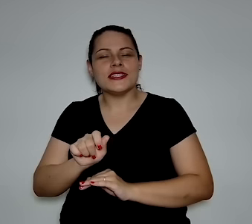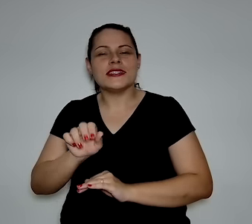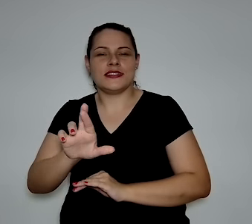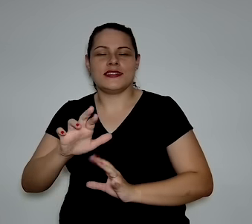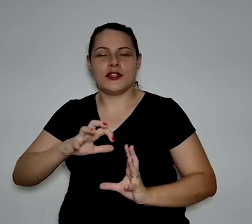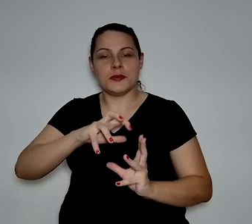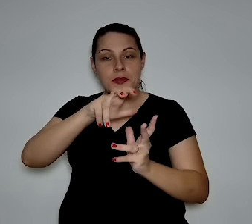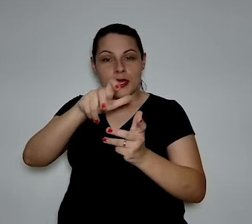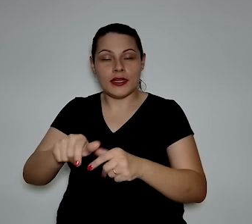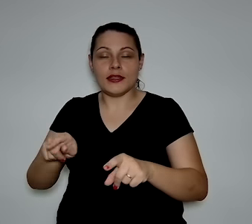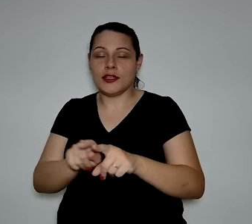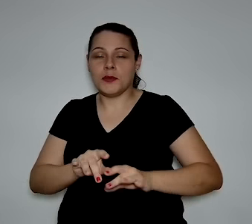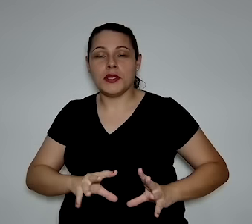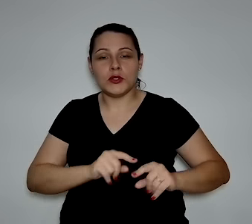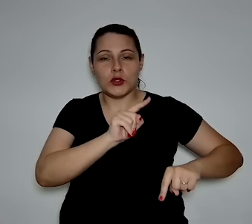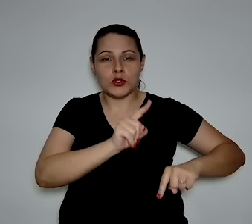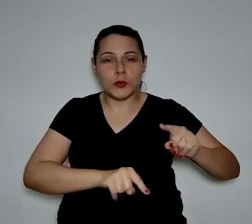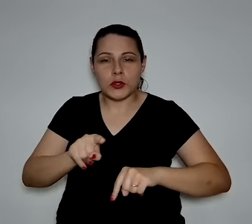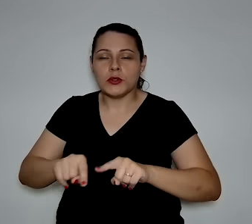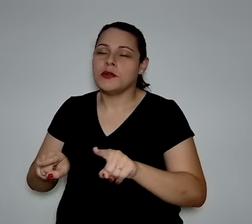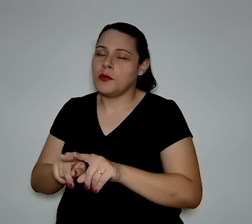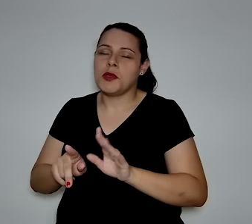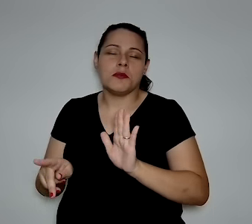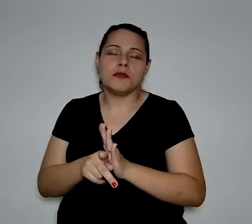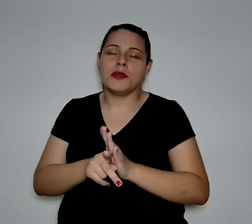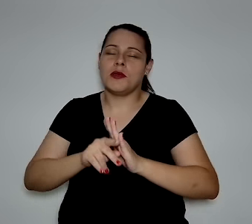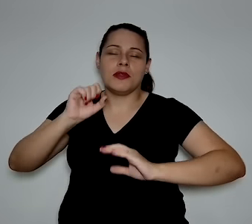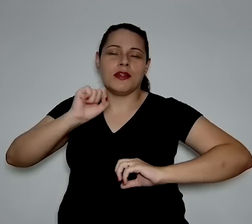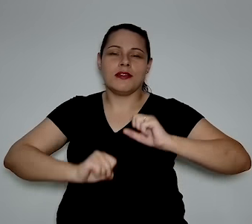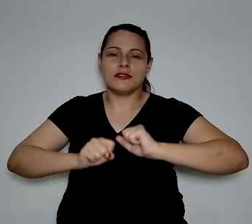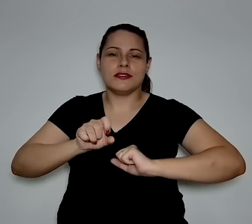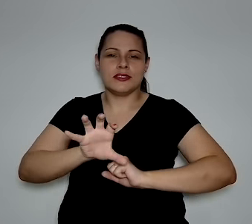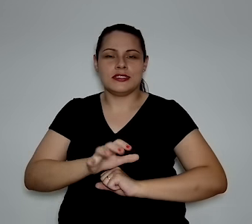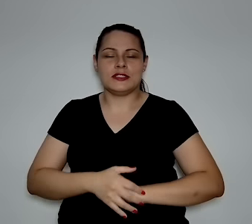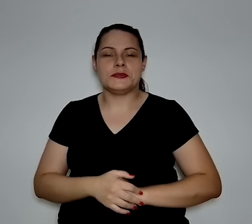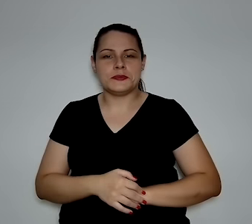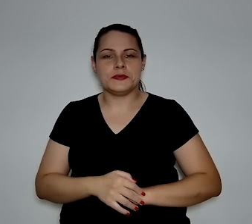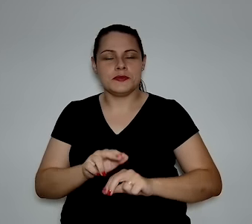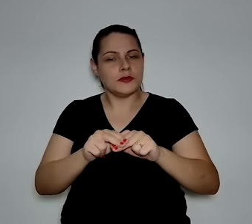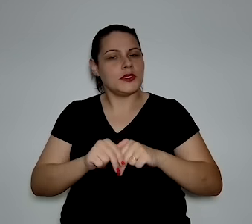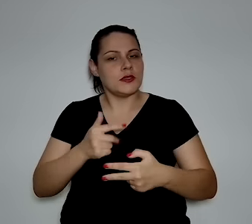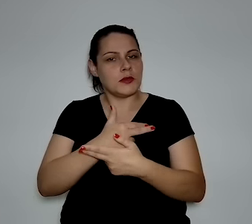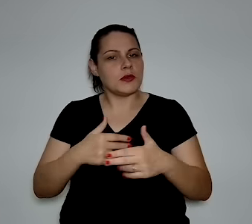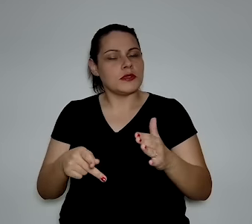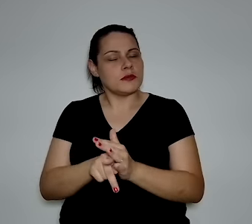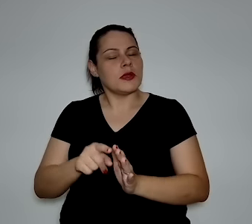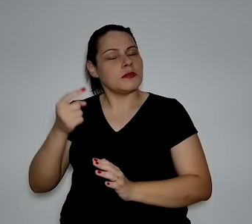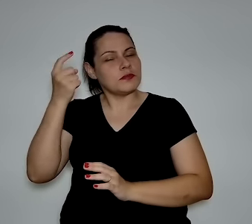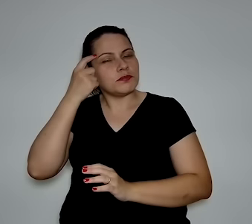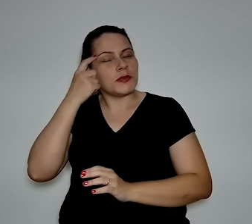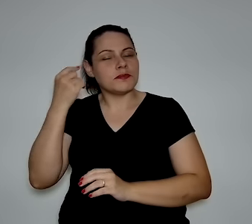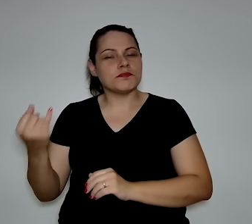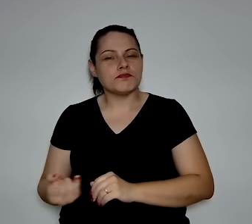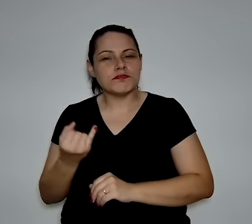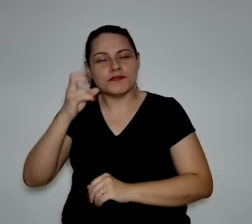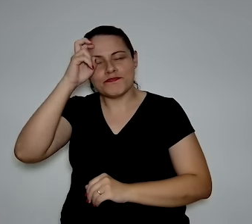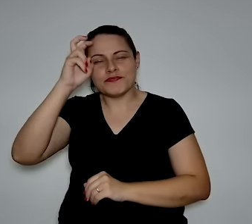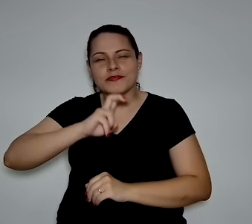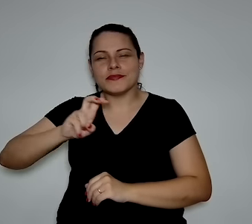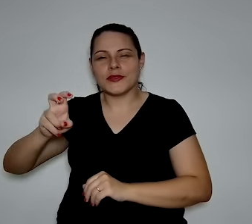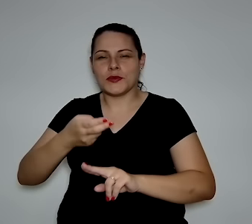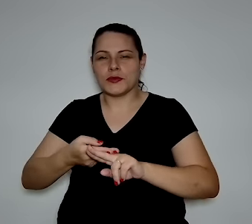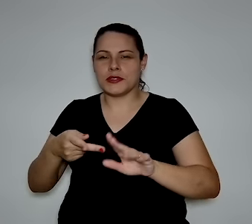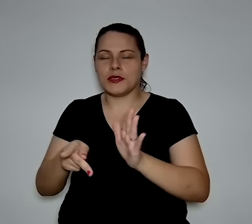descarbonizar os produtos e a própria indústria. Então, essa é uma medida inteligente e